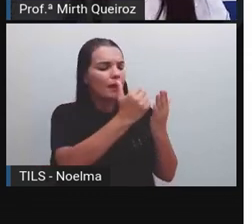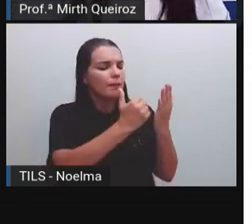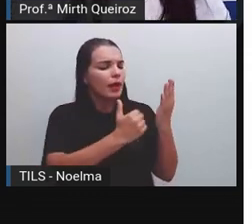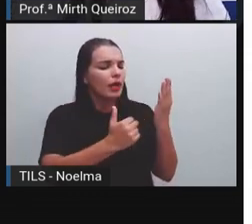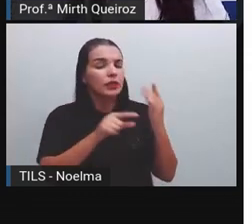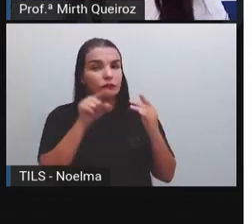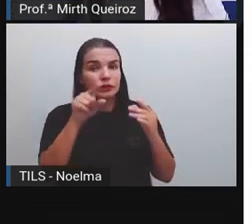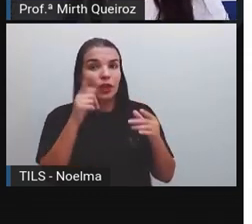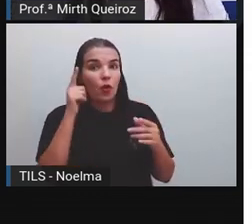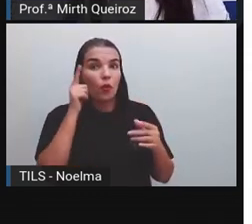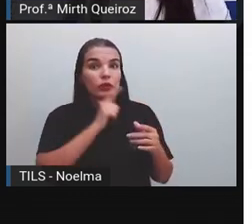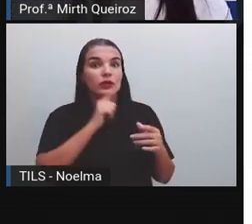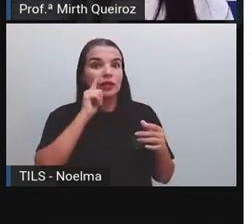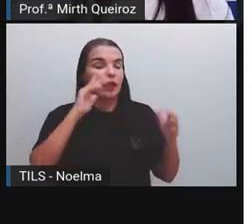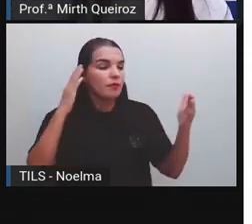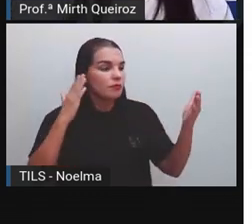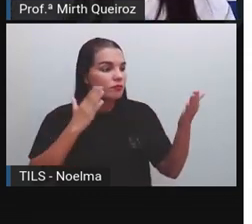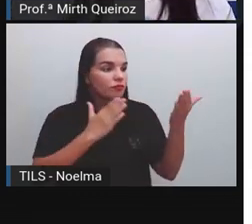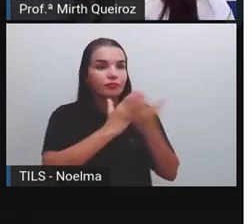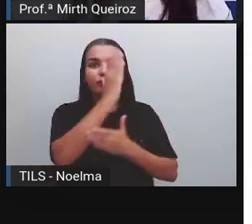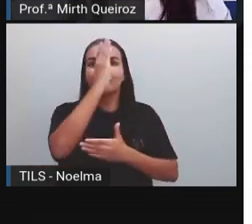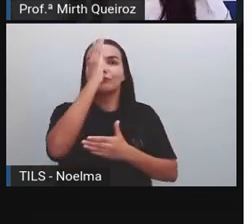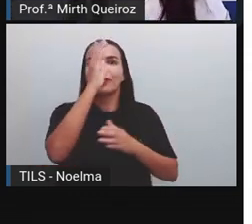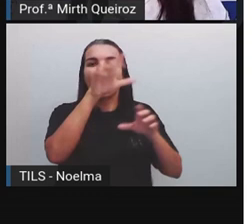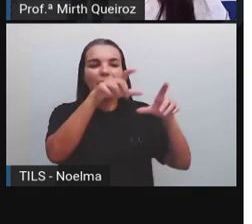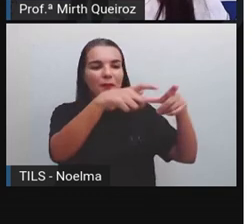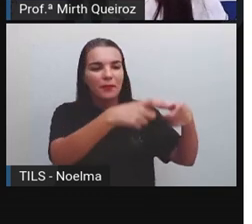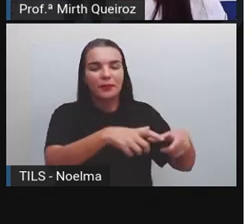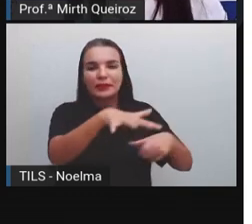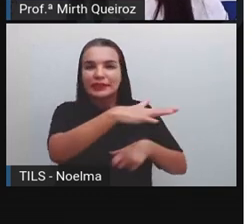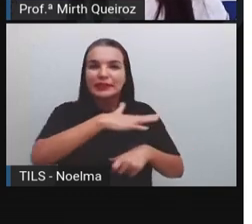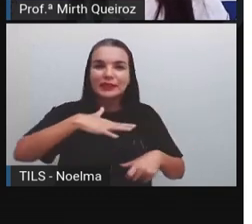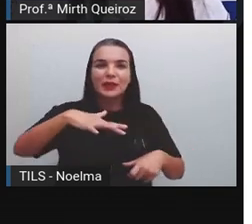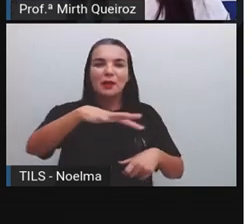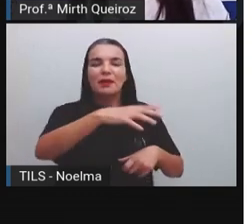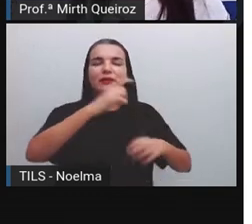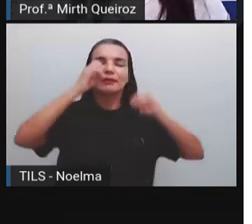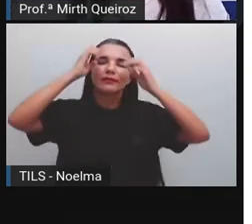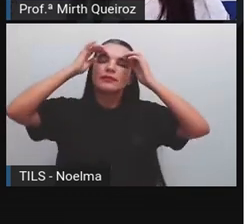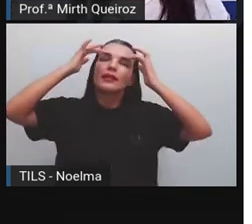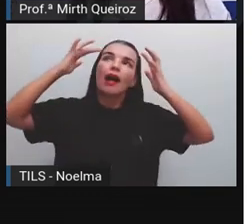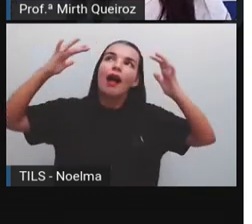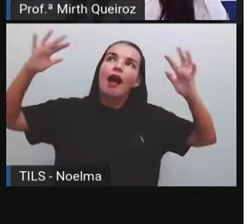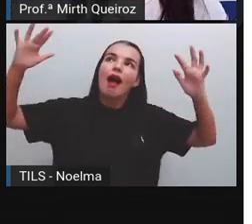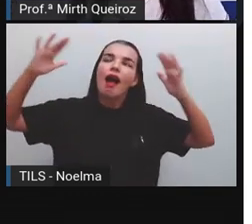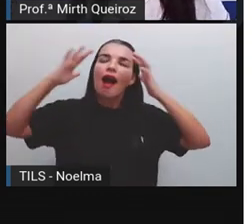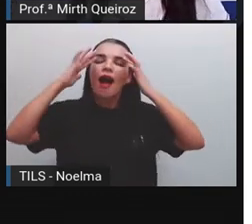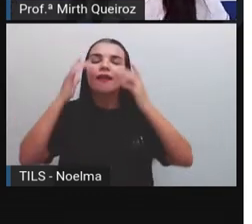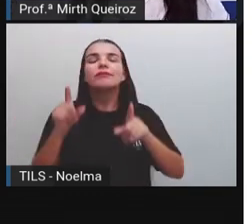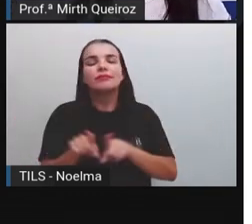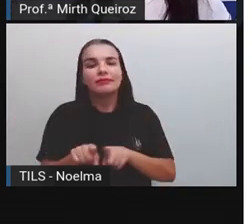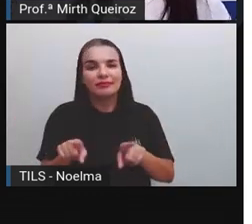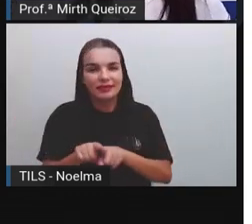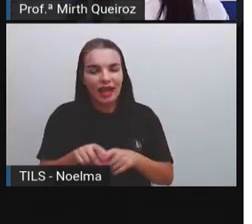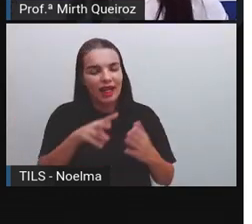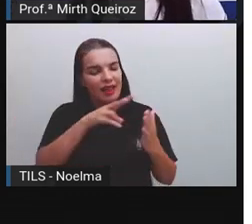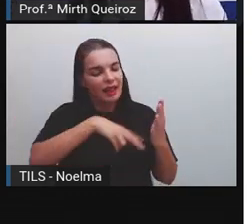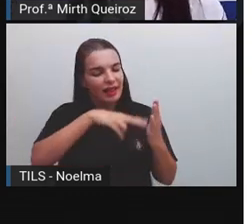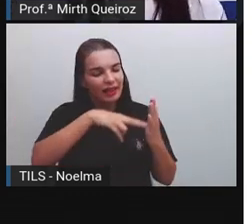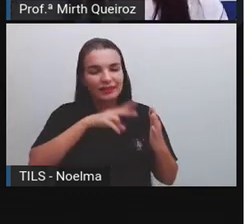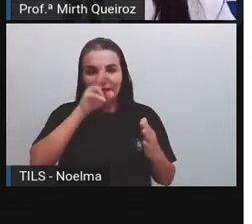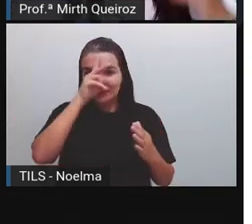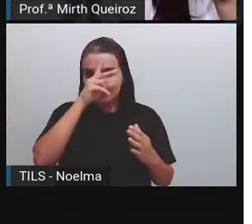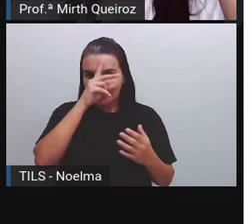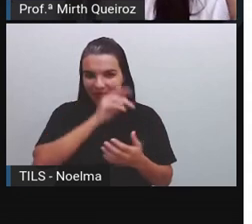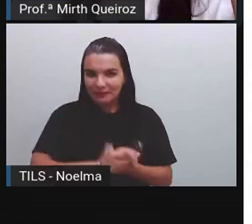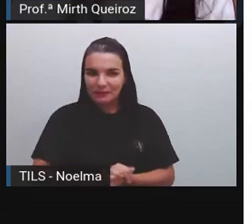entrar naquele espaço ali através da sua imaginação enquanto você está lendo essa história,